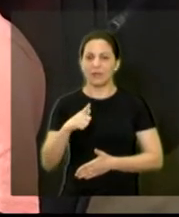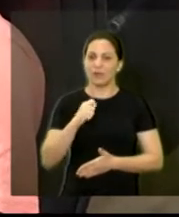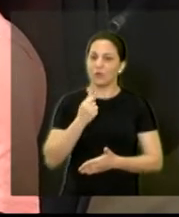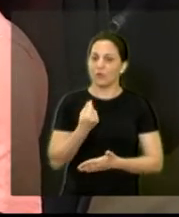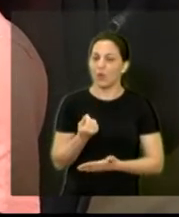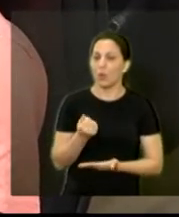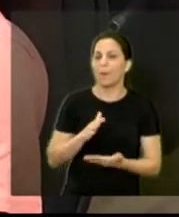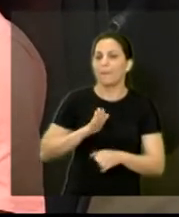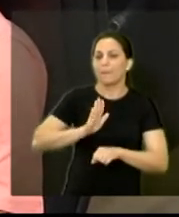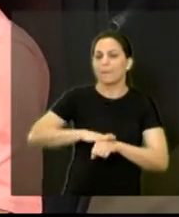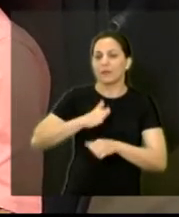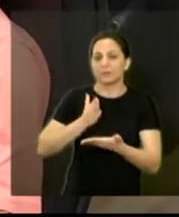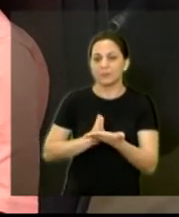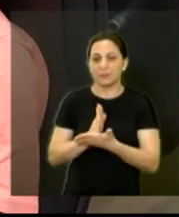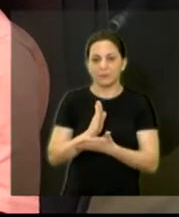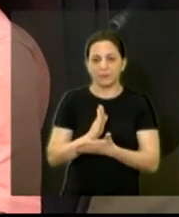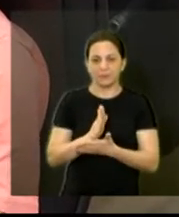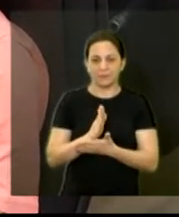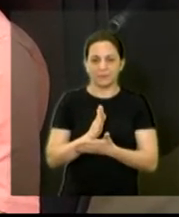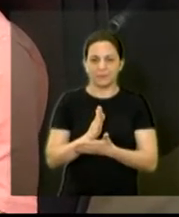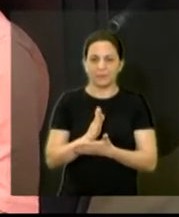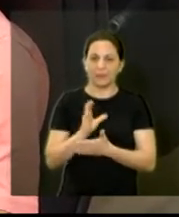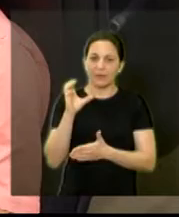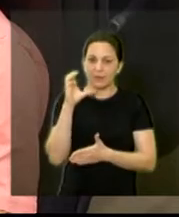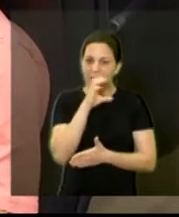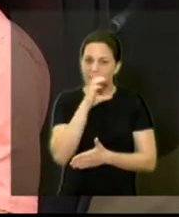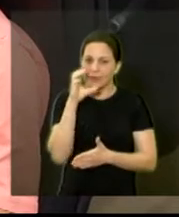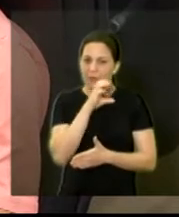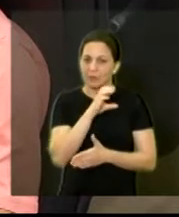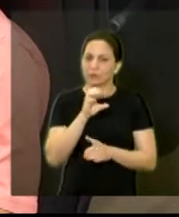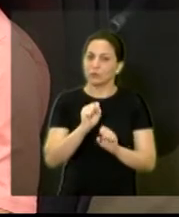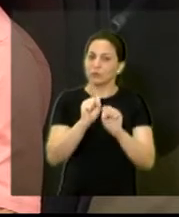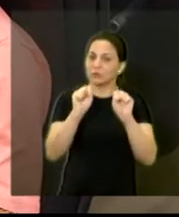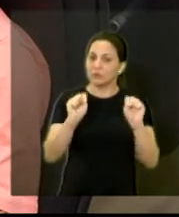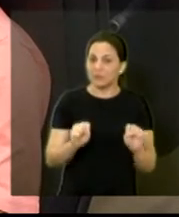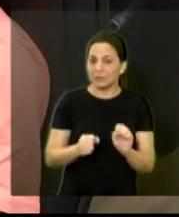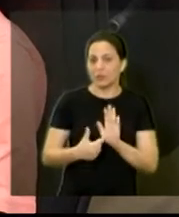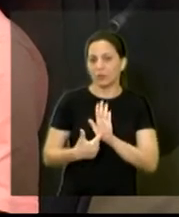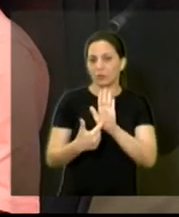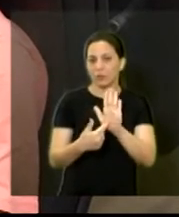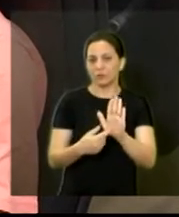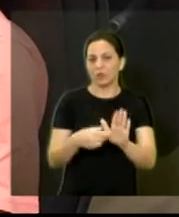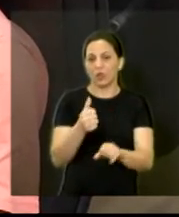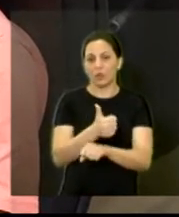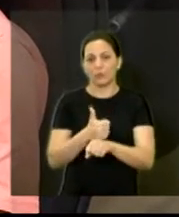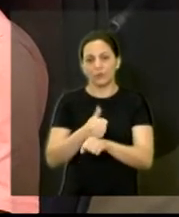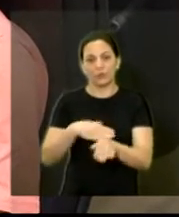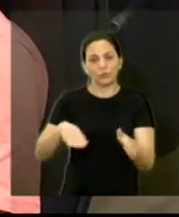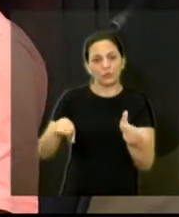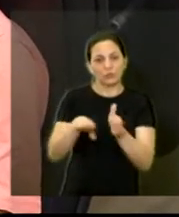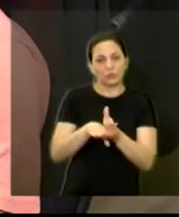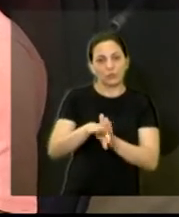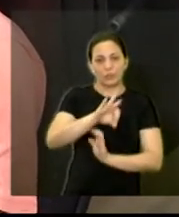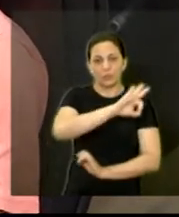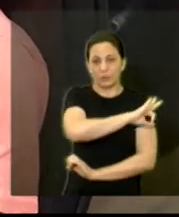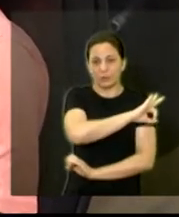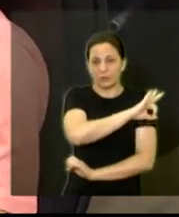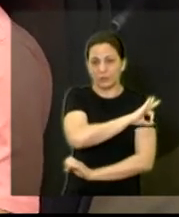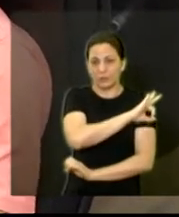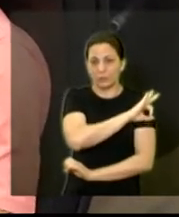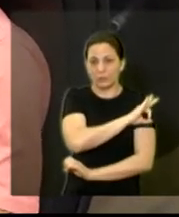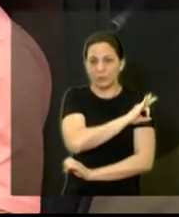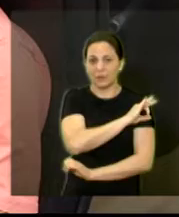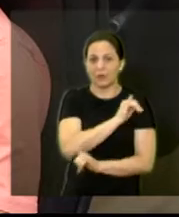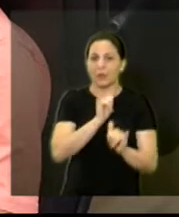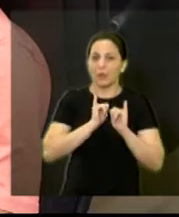aprovar e lá o sistema funciona da seguinte forma o profissional chega na realidade a propaganda é maior